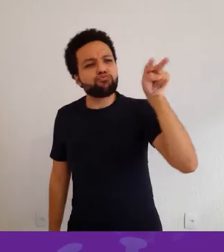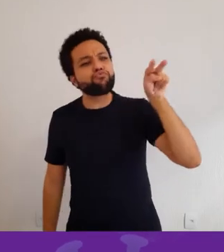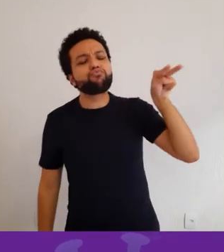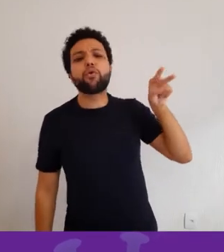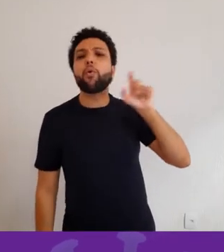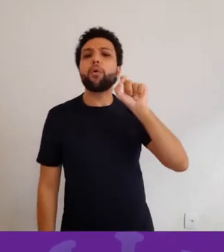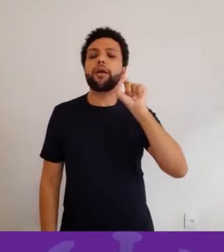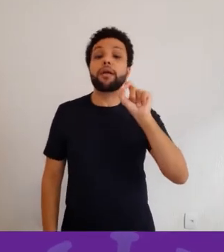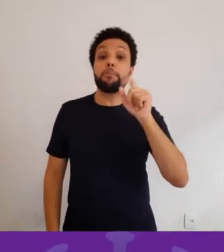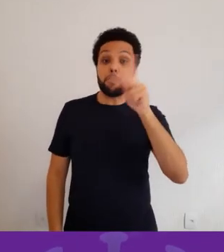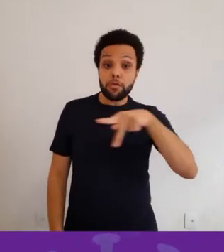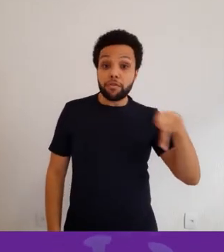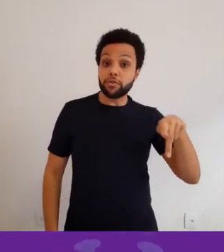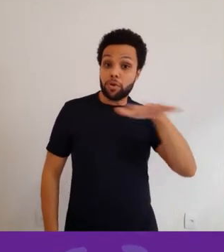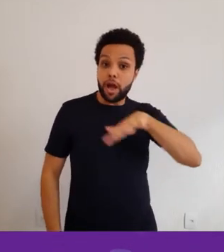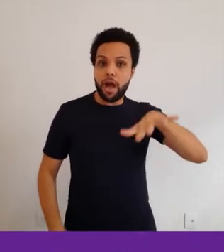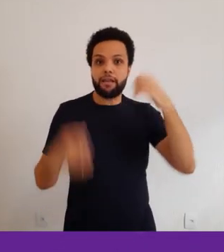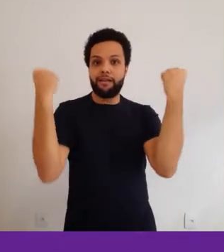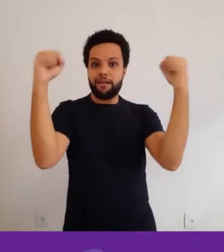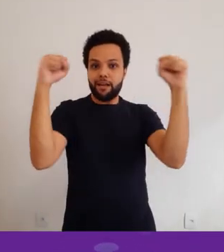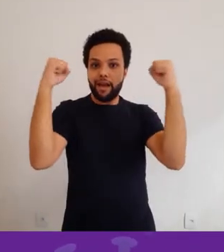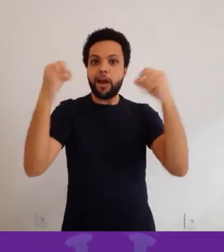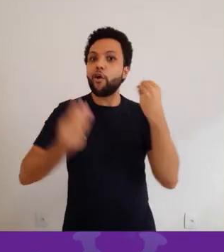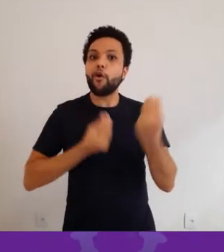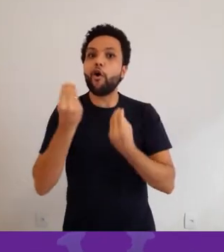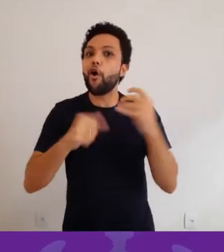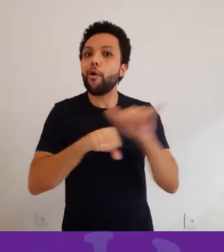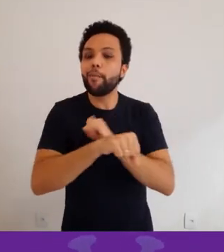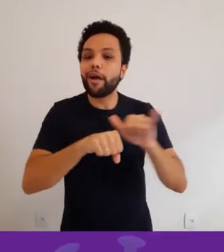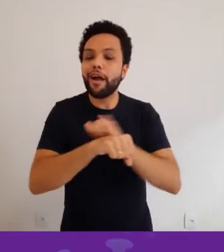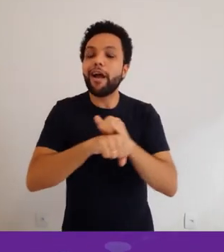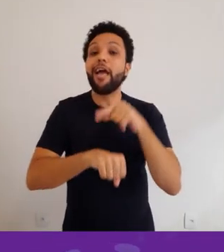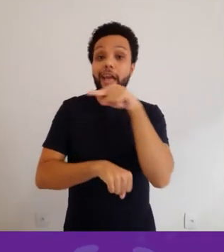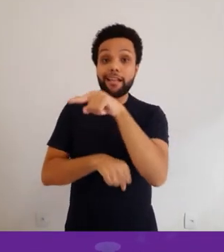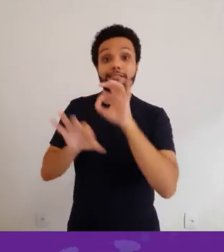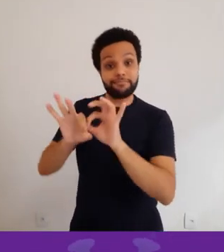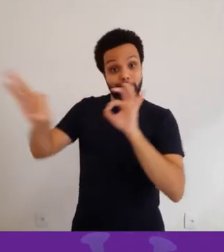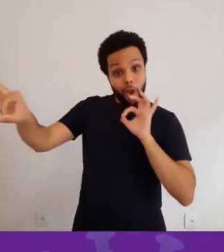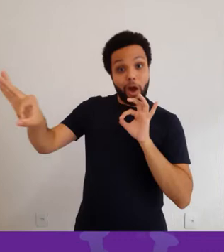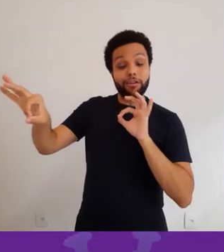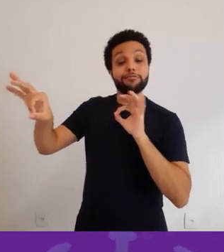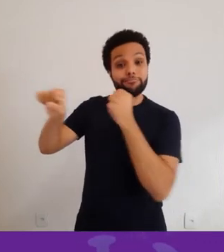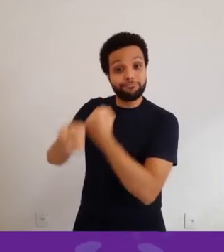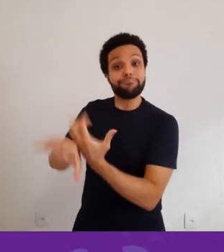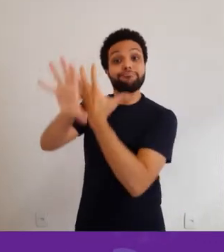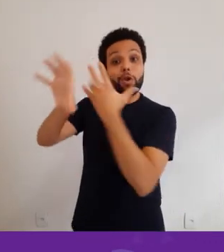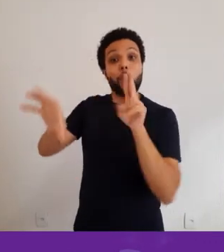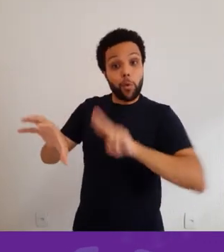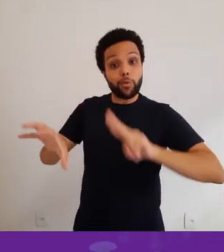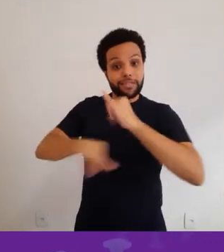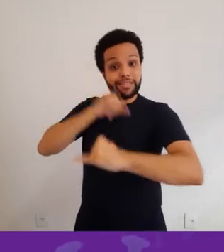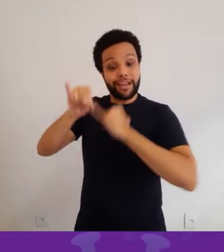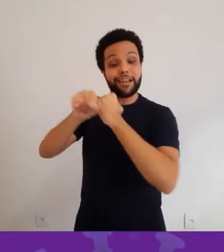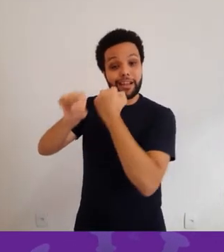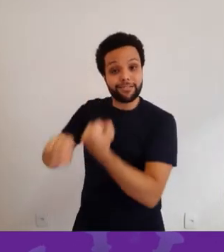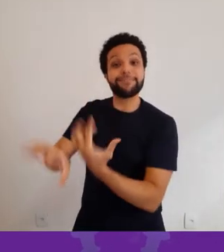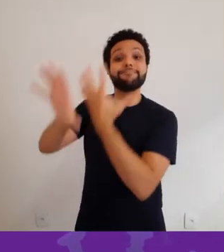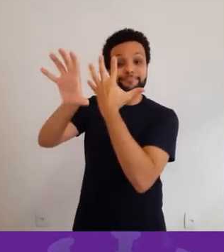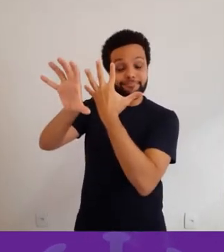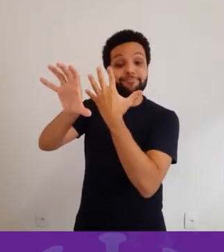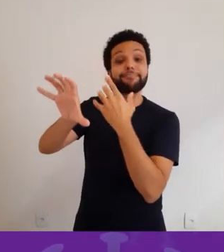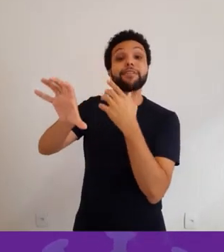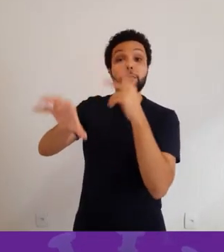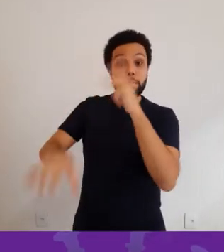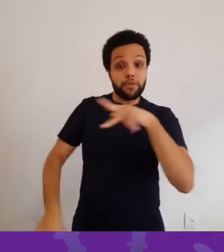vários professores de atividades de educação física fazendo isso. Eles estão usando esses meios de comunicação